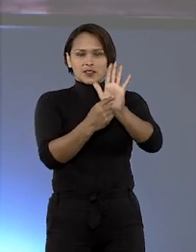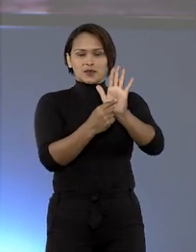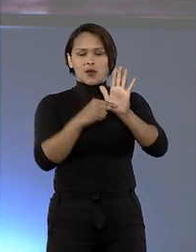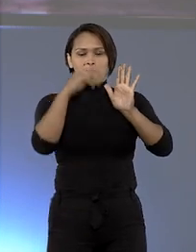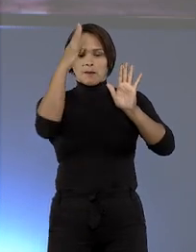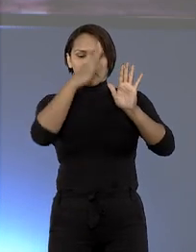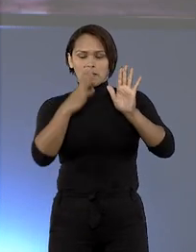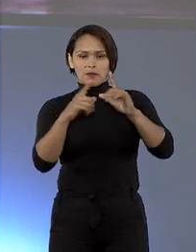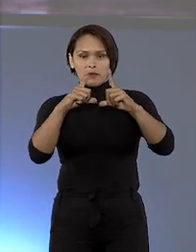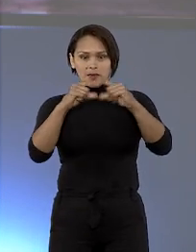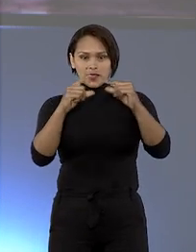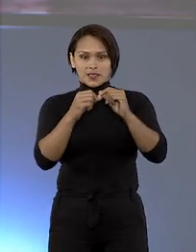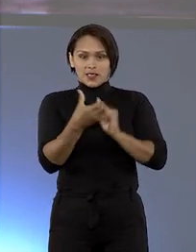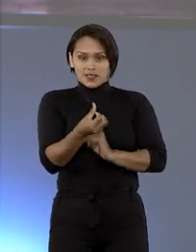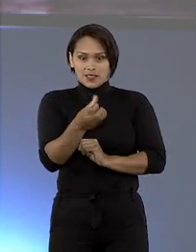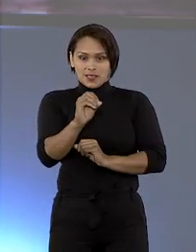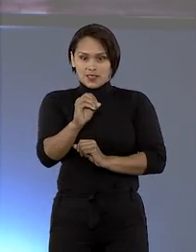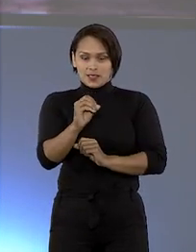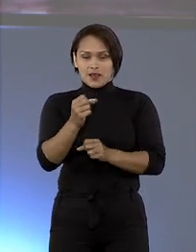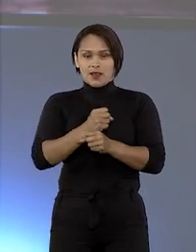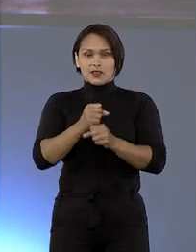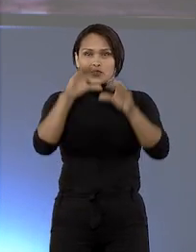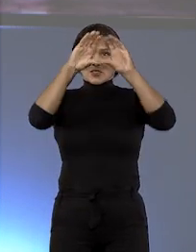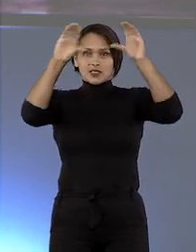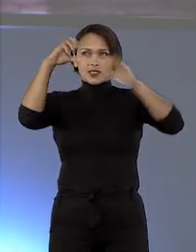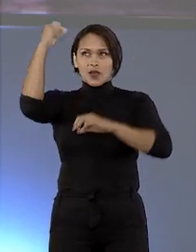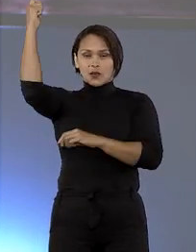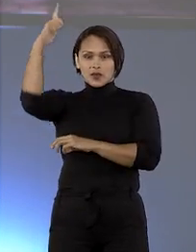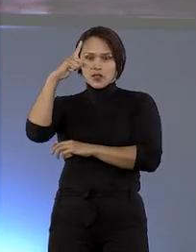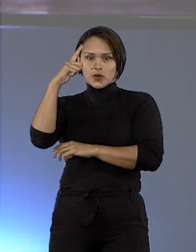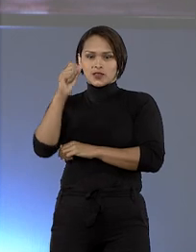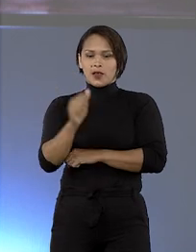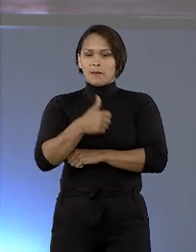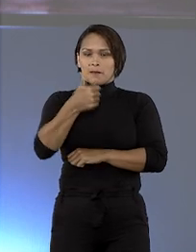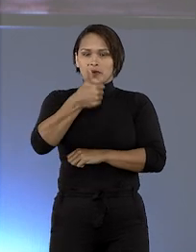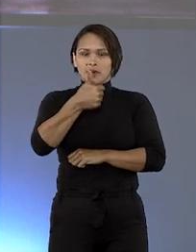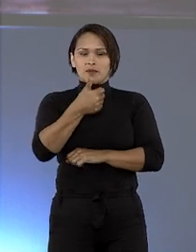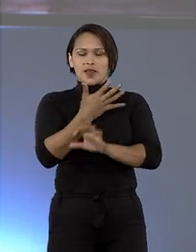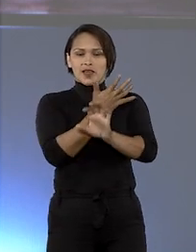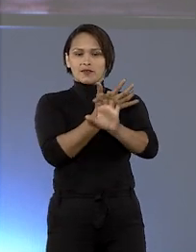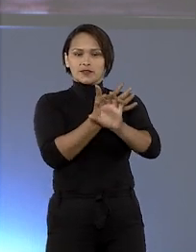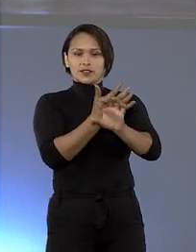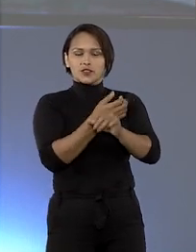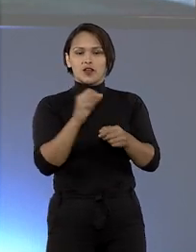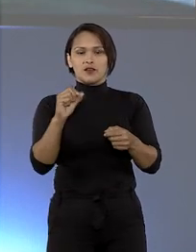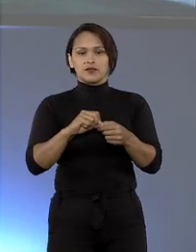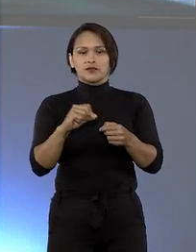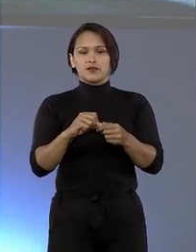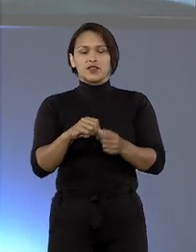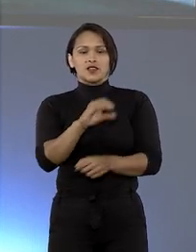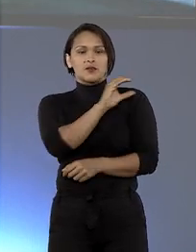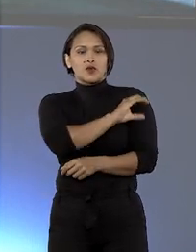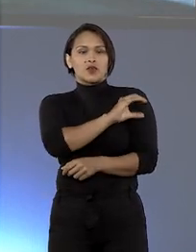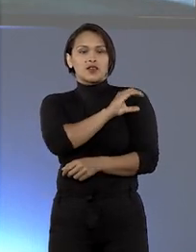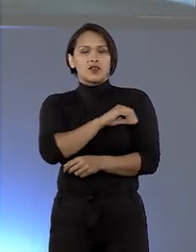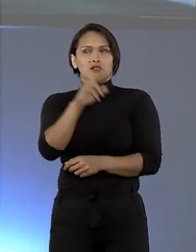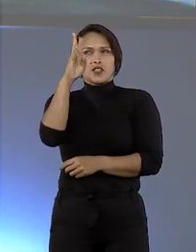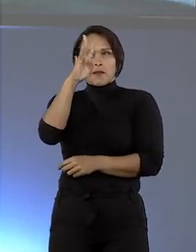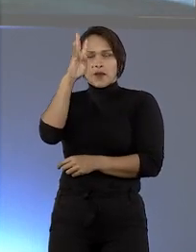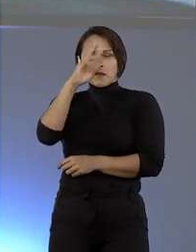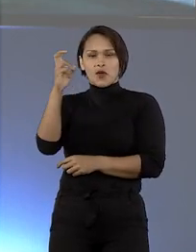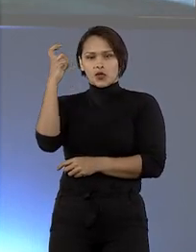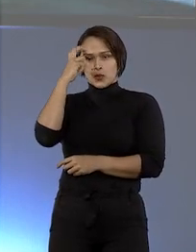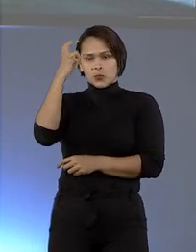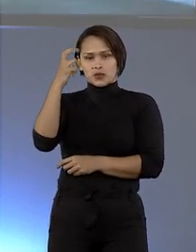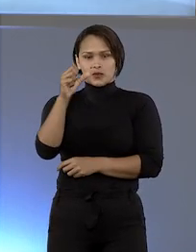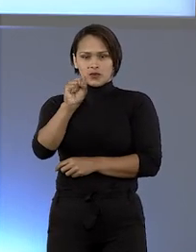Brasília, 60 anos de céu e luz. Primeira mostra virtual realizada pela Coordenadoria de Memória e